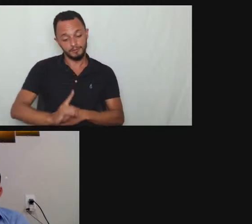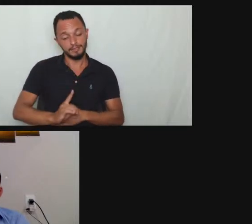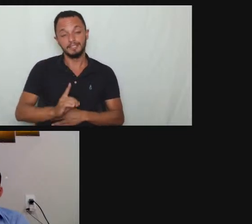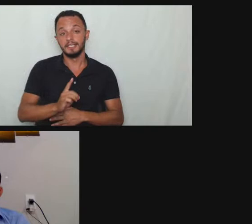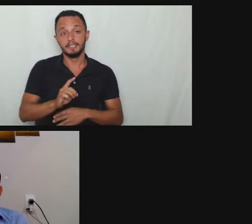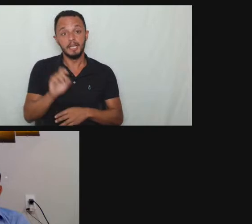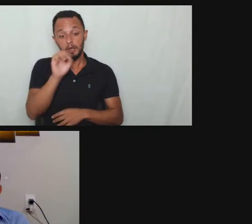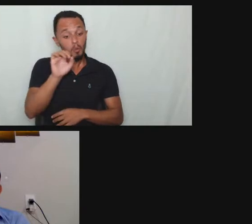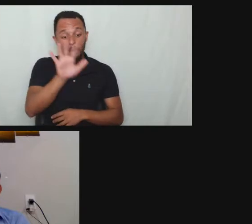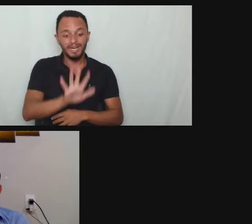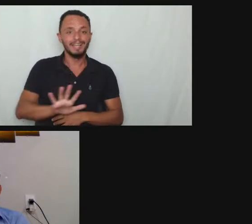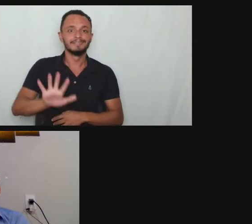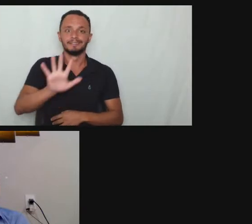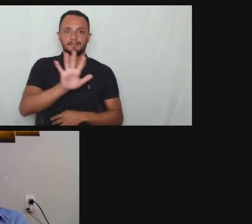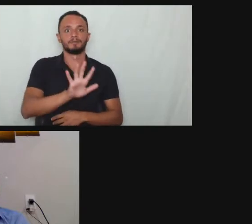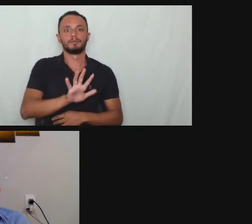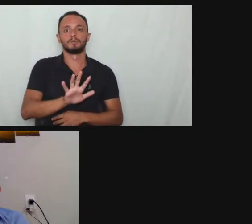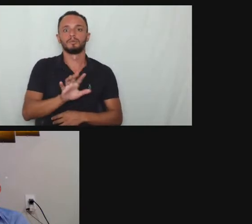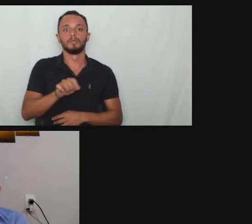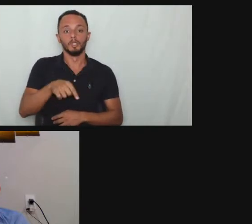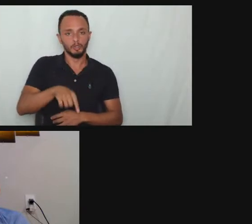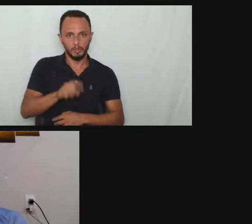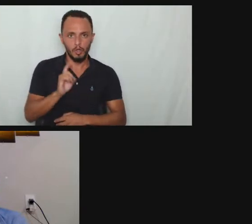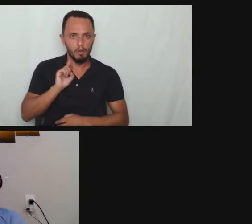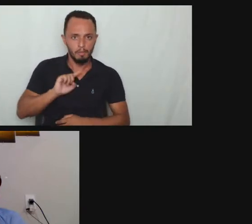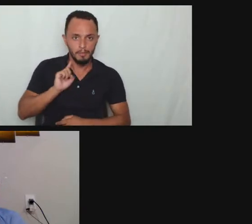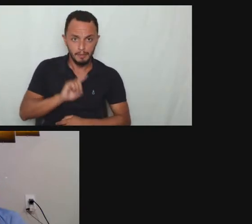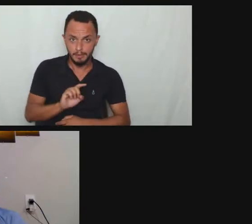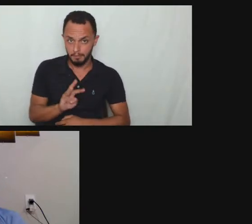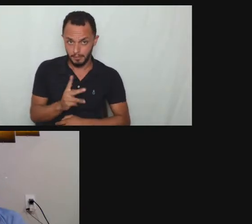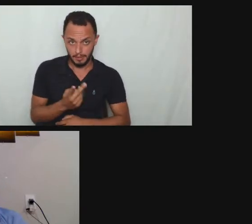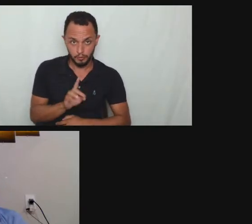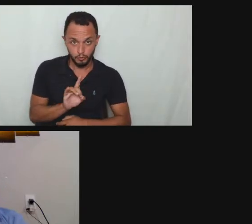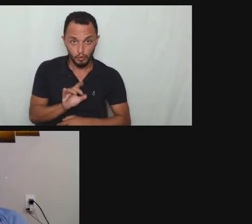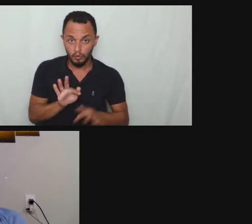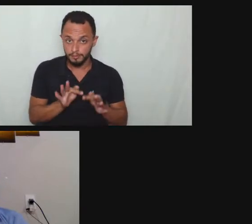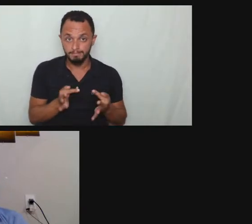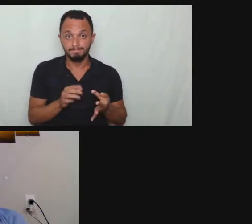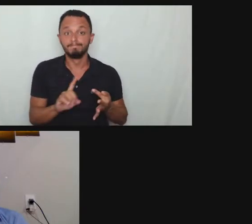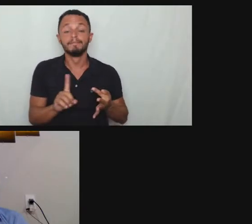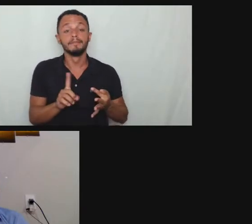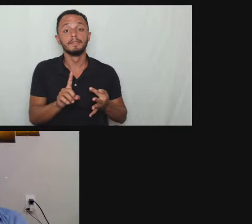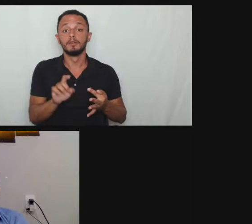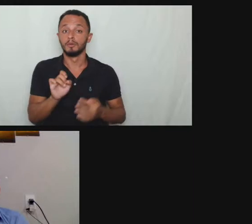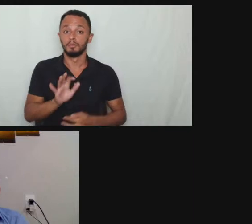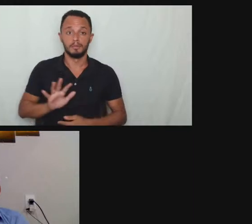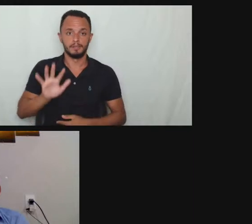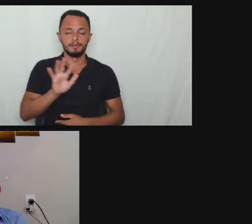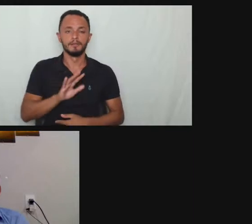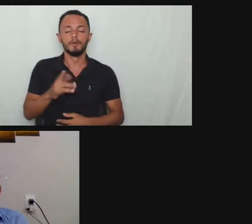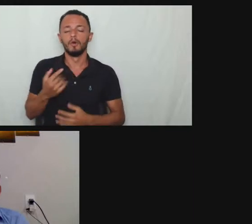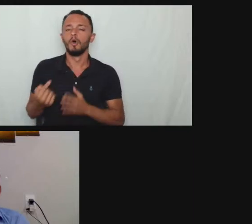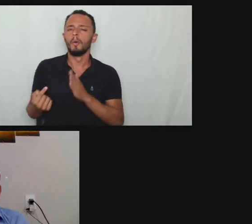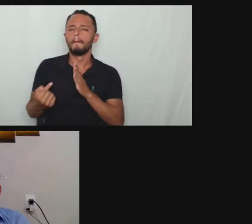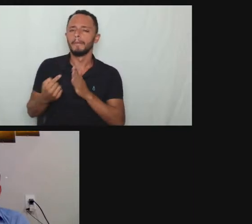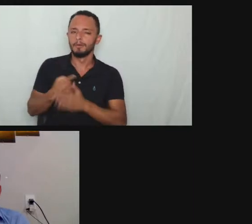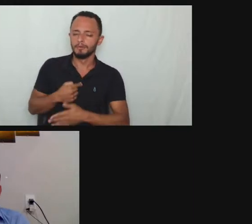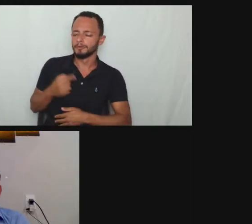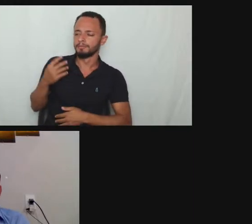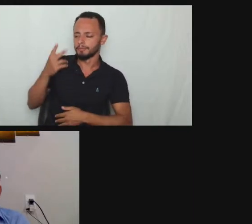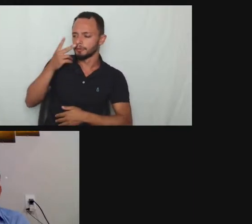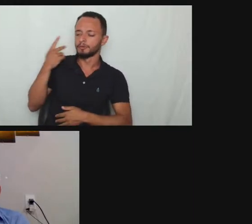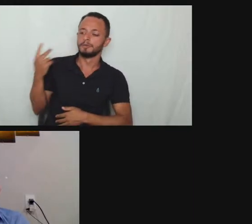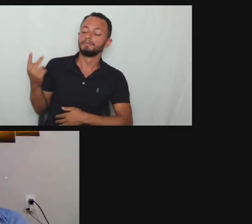e é disso que nós vamos tratar aqui hoje tá então eu acho que a pessoa com para mim fala assim Tiago